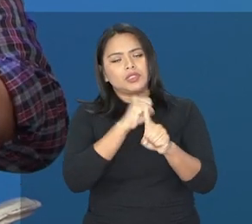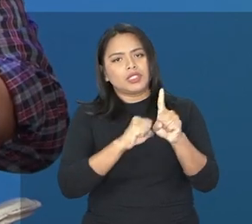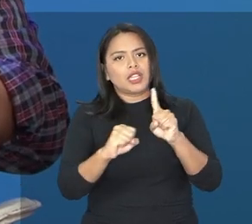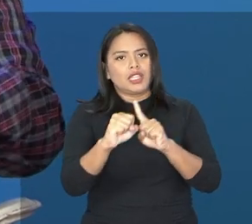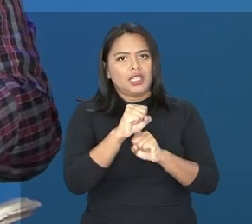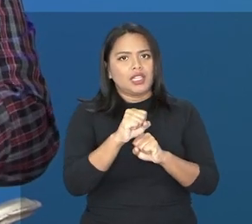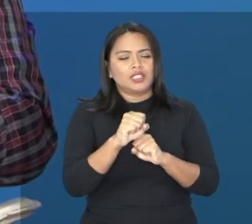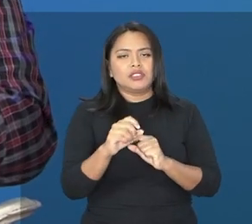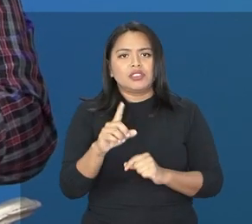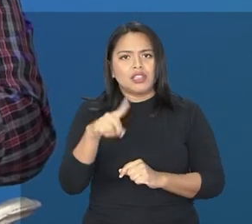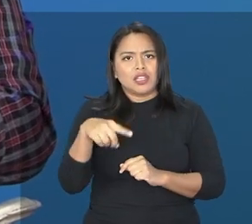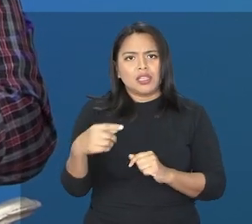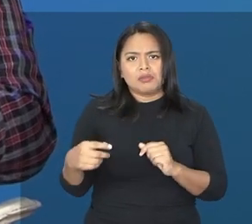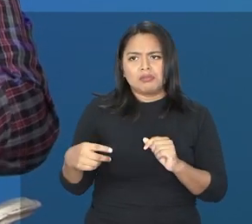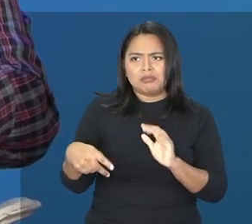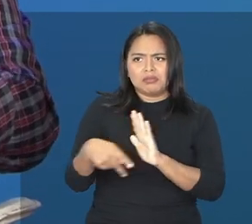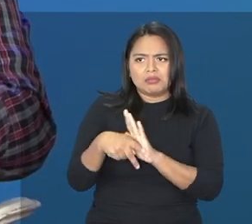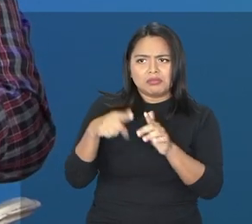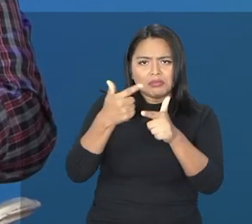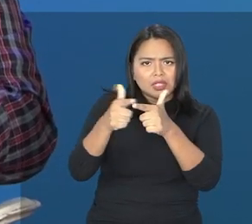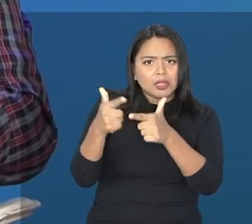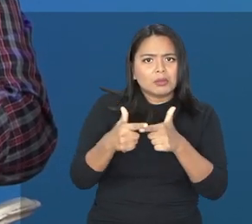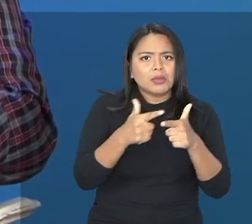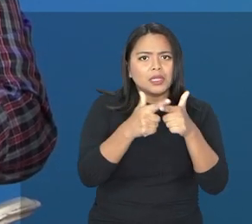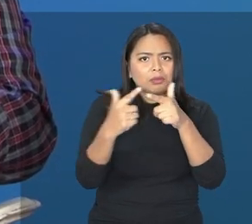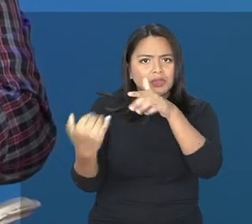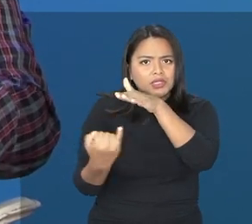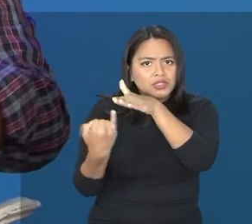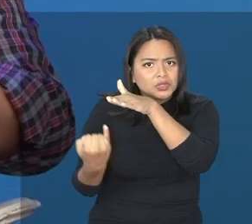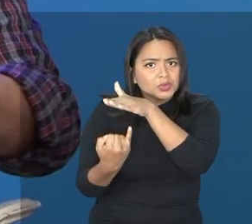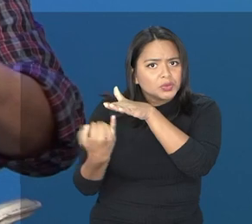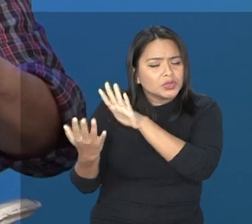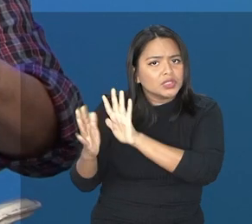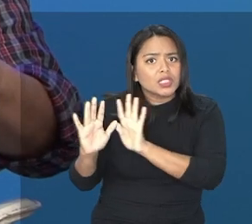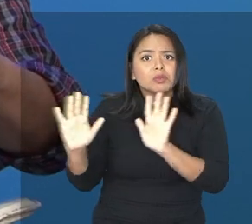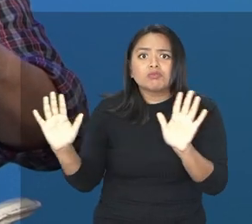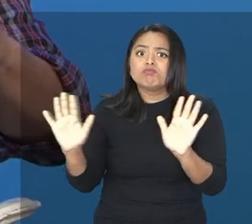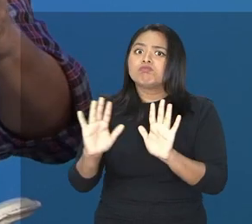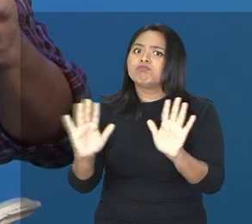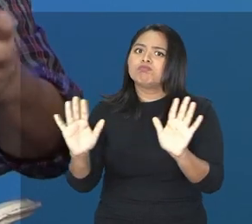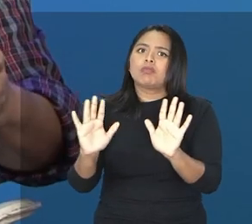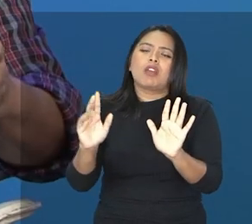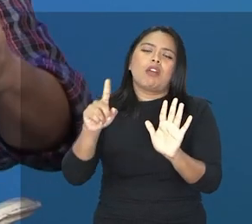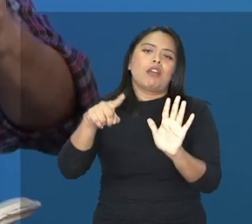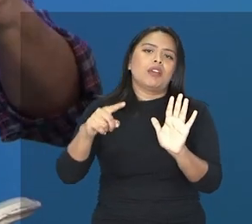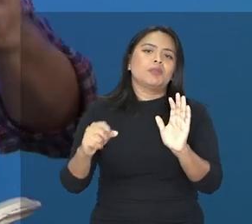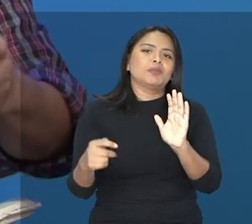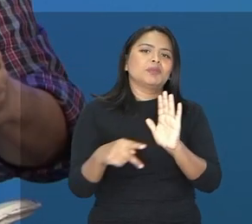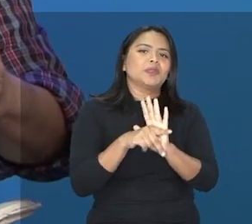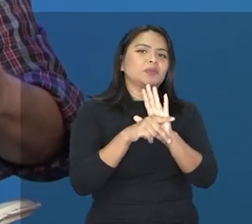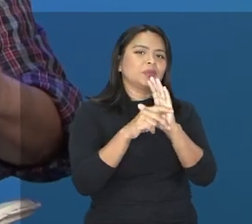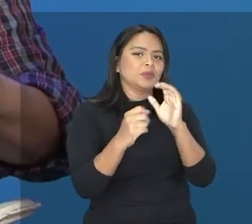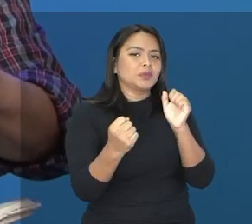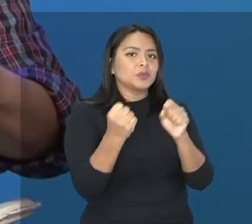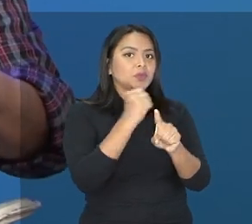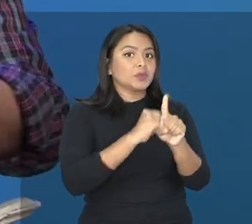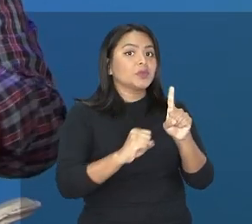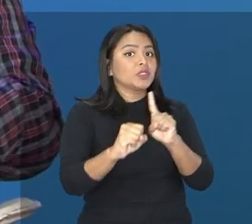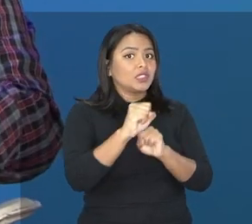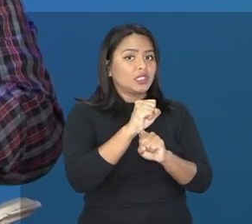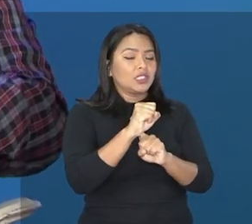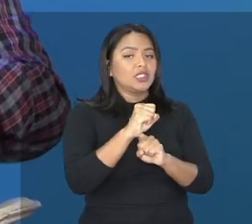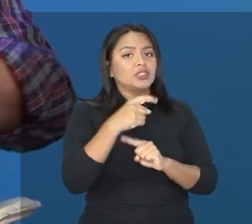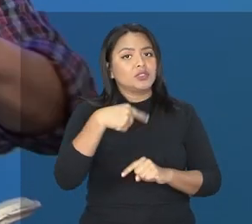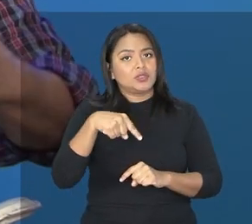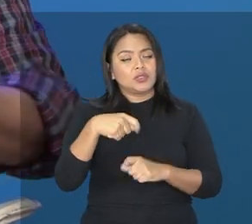Não se trata apenas de um problema institucional, se trata de um problema da sociedade, que